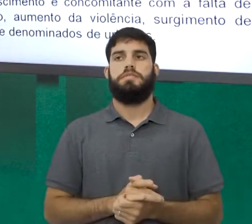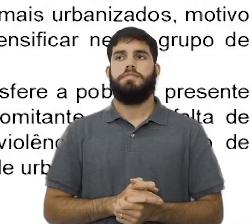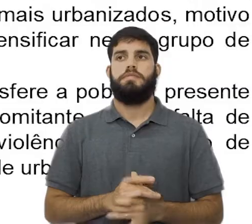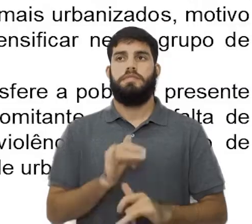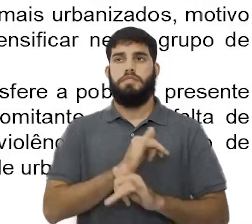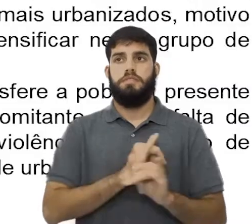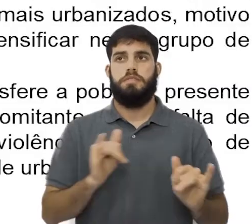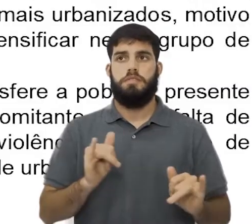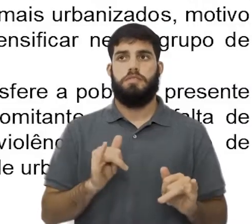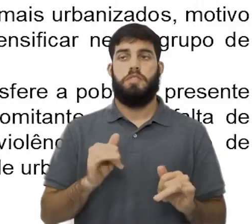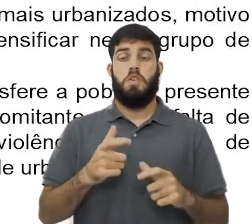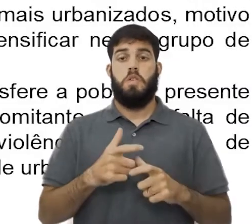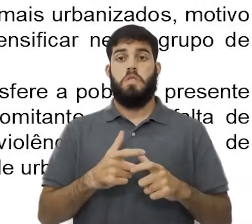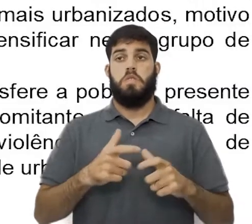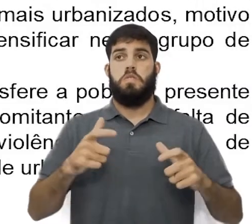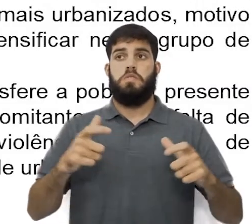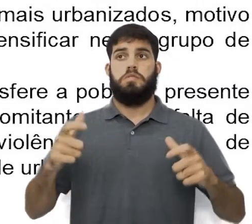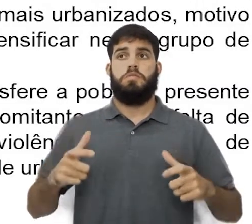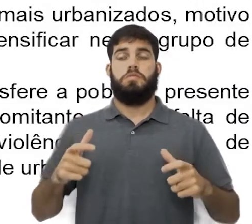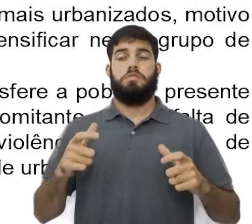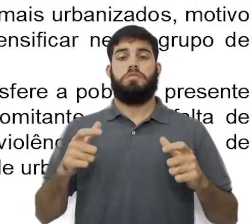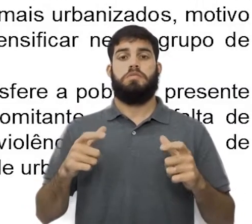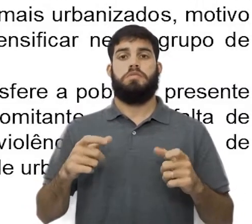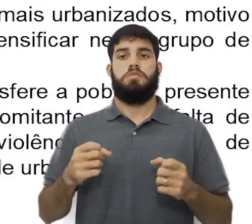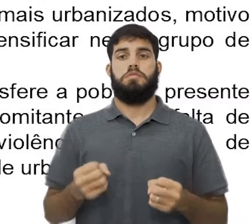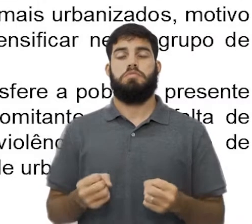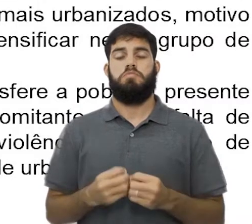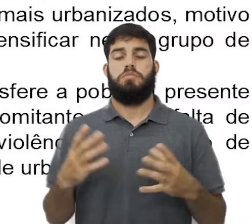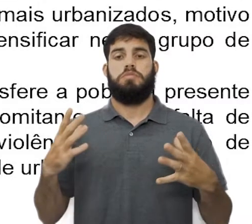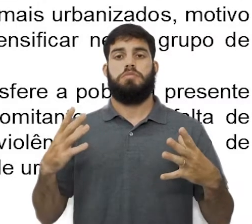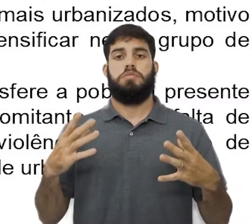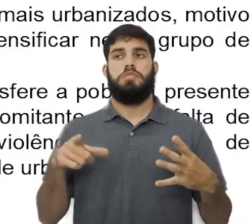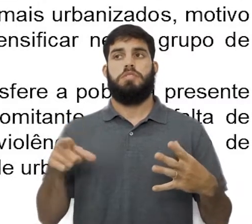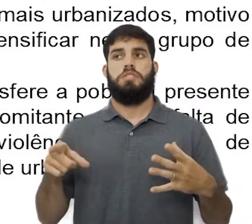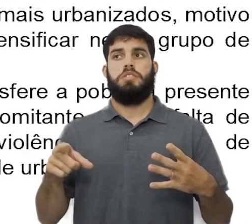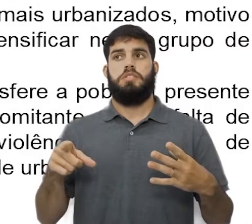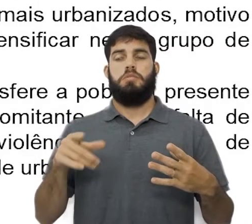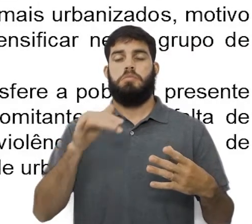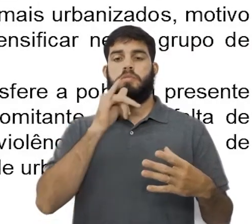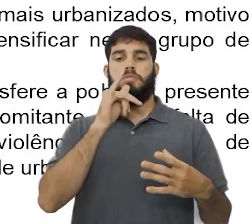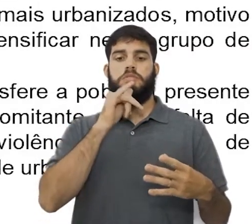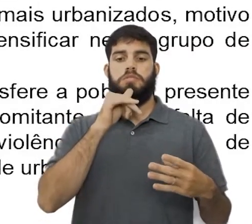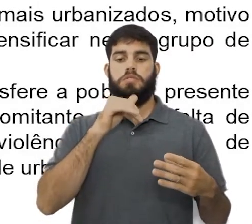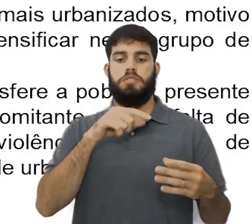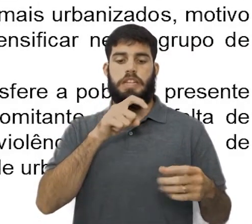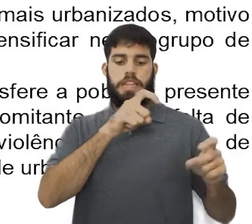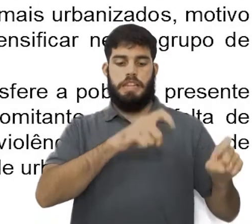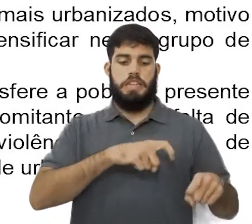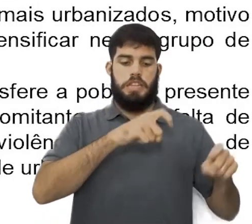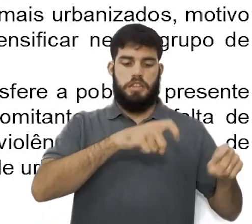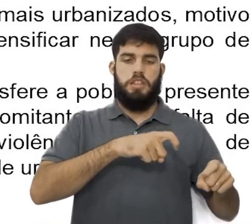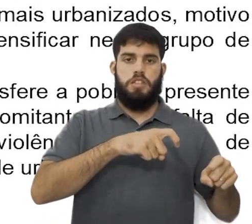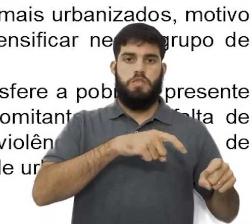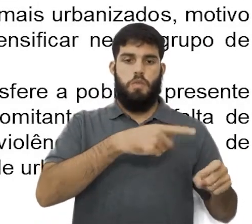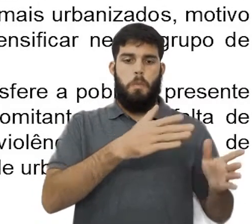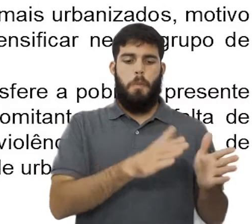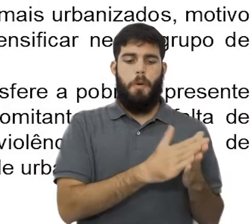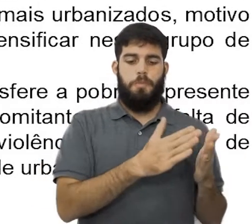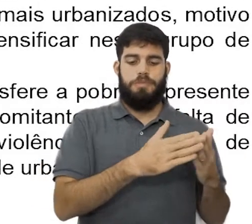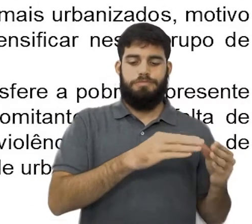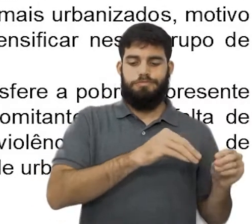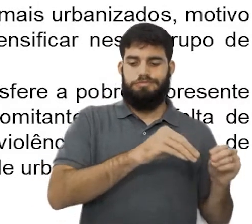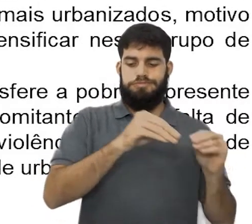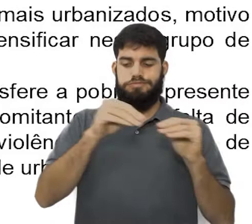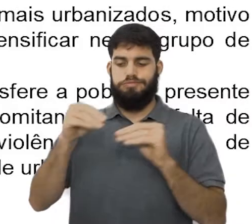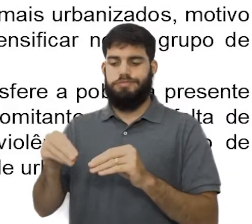que o crescimento explosivo das cidades no terceiro mundo transfere a pobreza presente no campo para as suas metrópoles, cujo